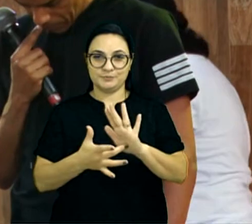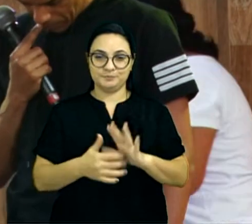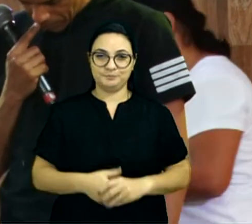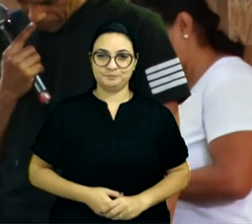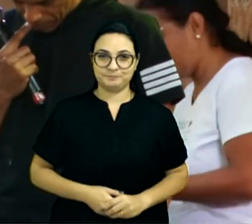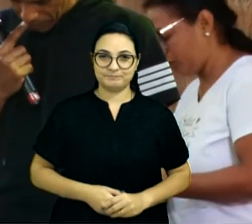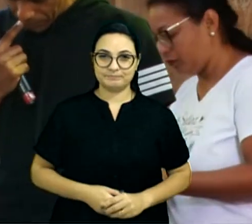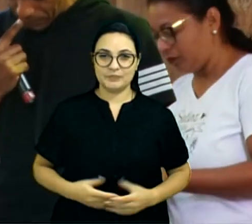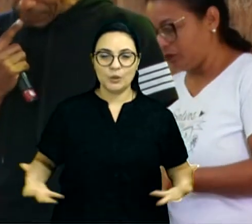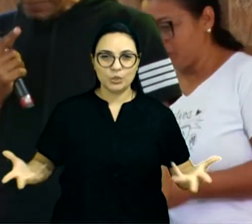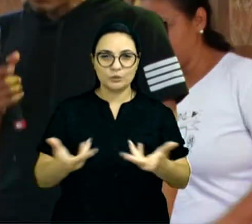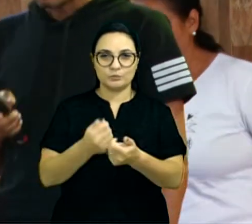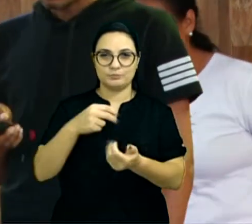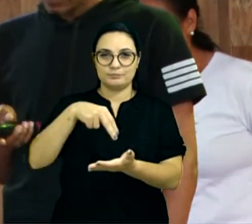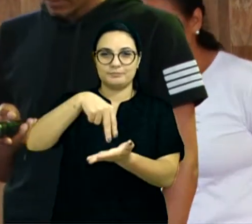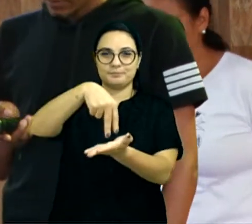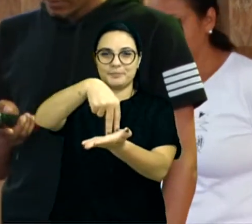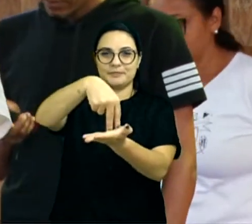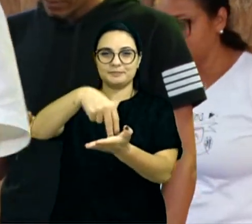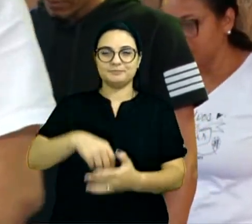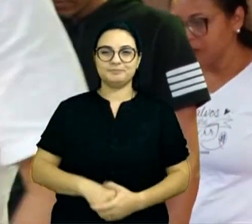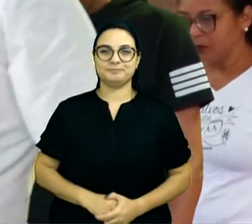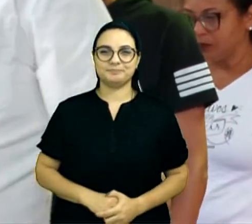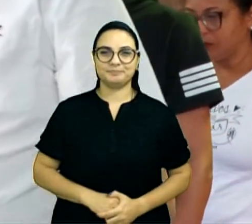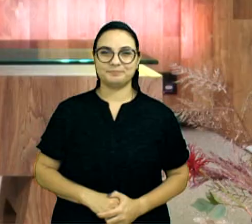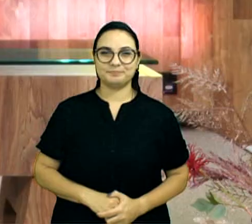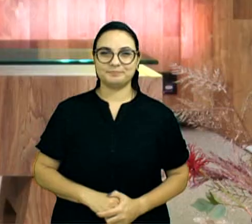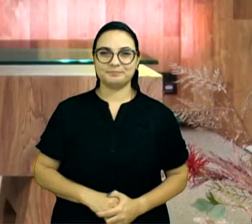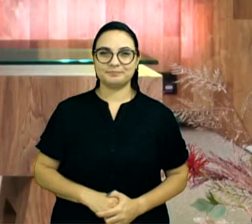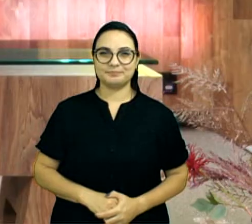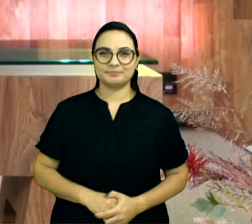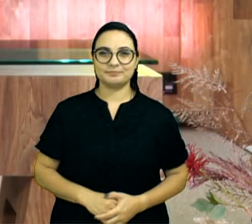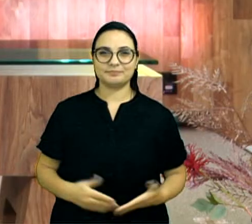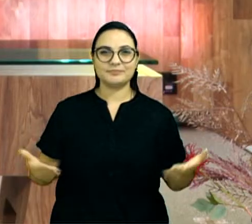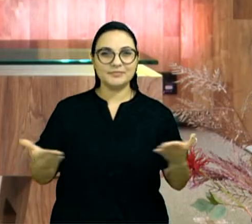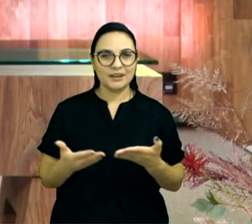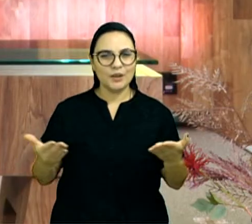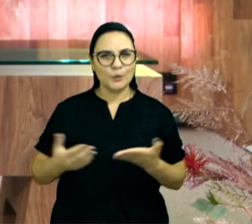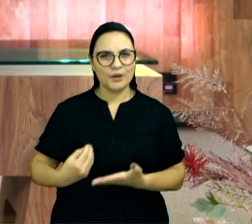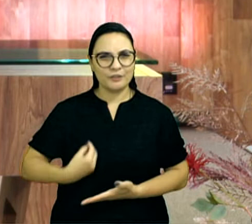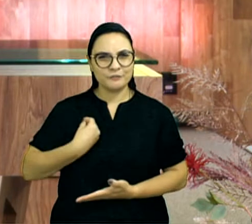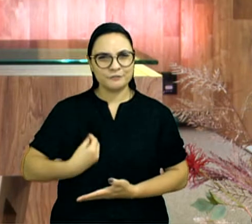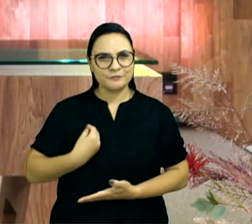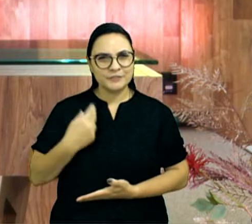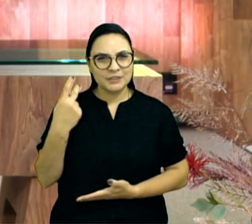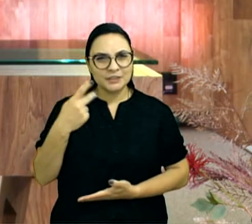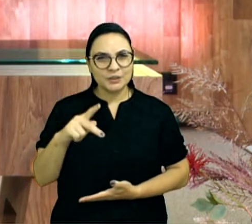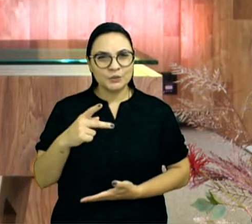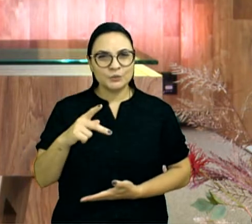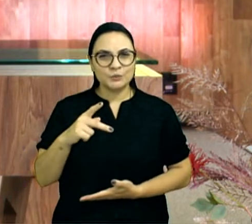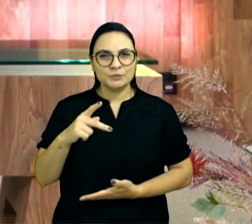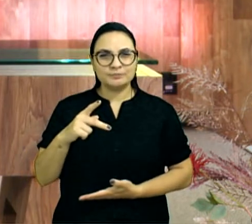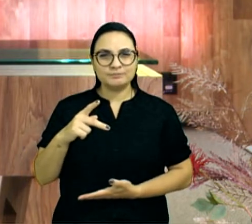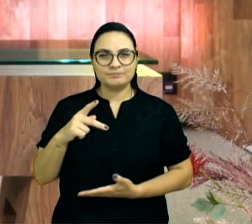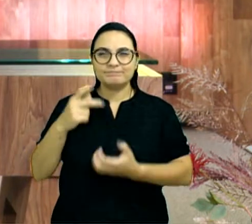vamos ficar de pé, gostaria que você, colocasse a tua vida, diante do Senhor, coloca,